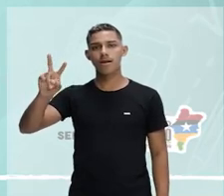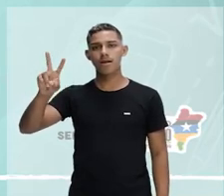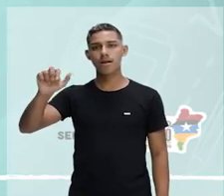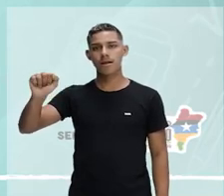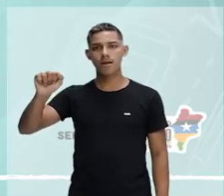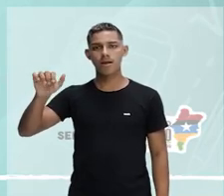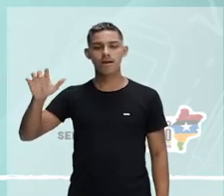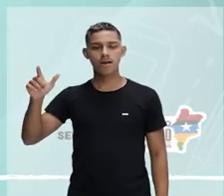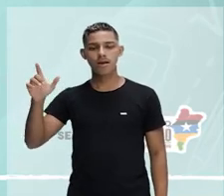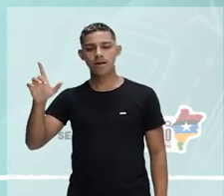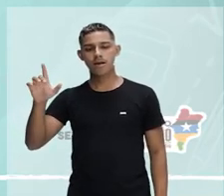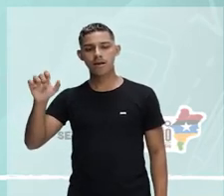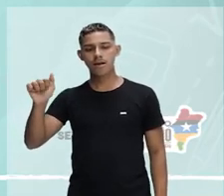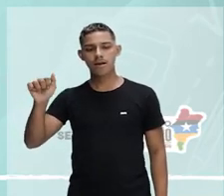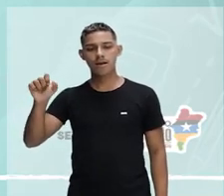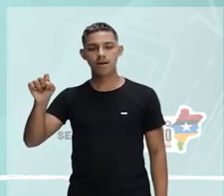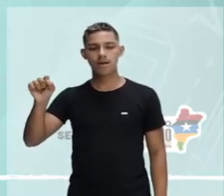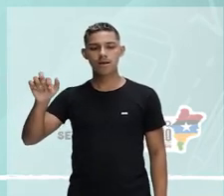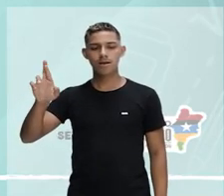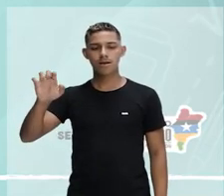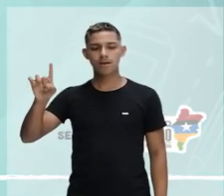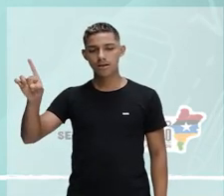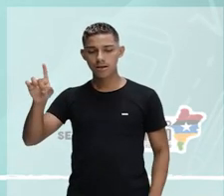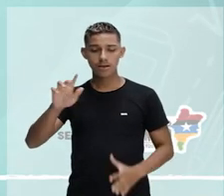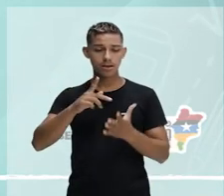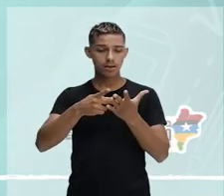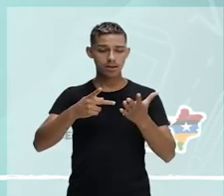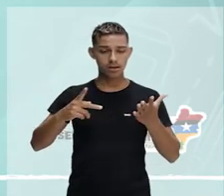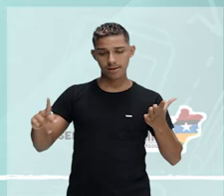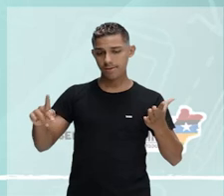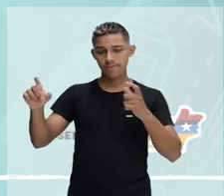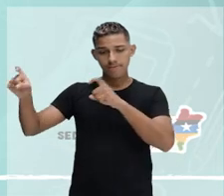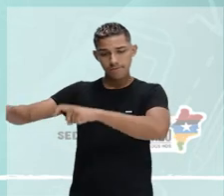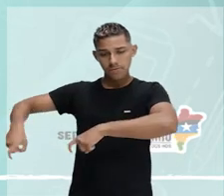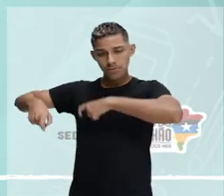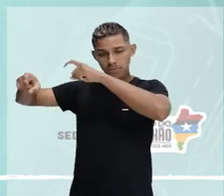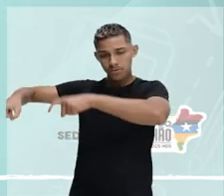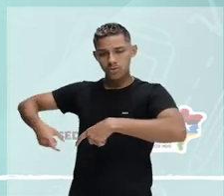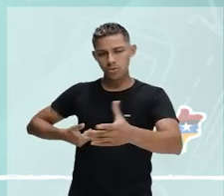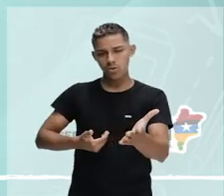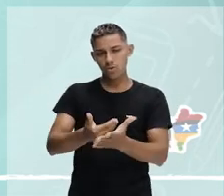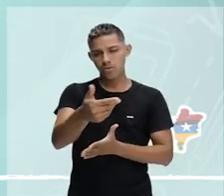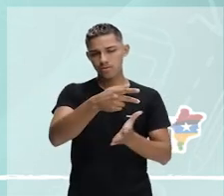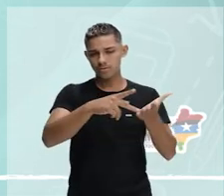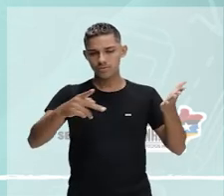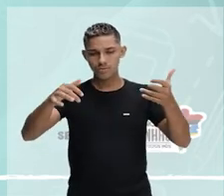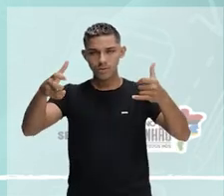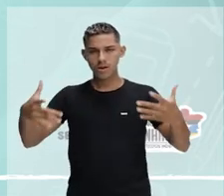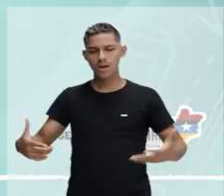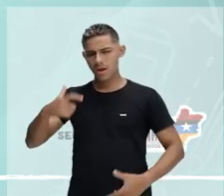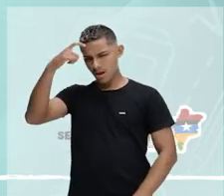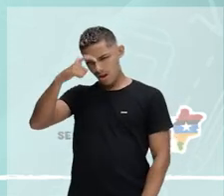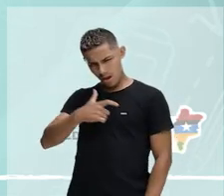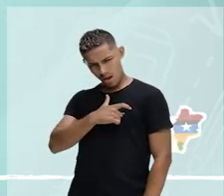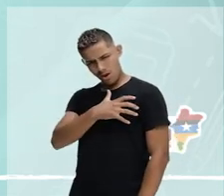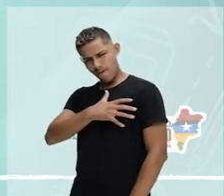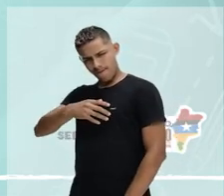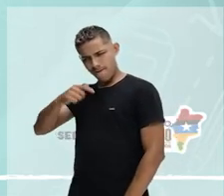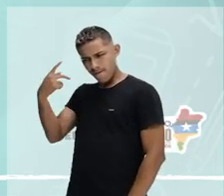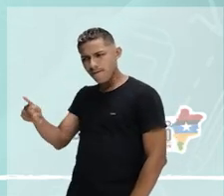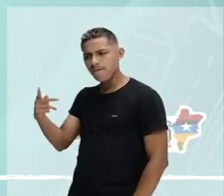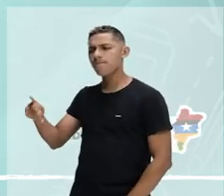denominava, o poeta da roça. Começando aqui com um dos seus cordéis que diz, Sou fio das mata,